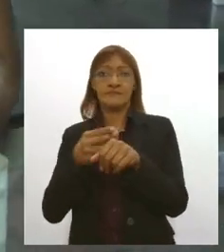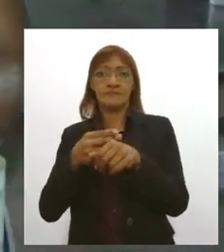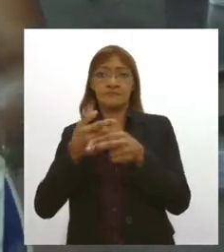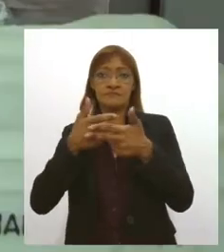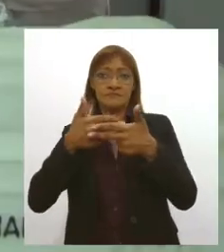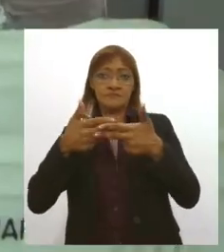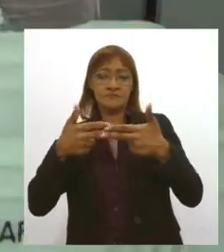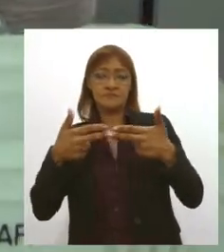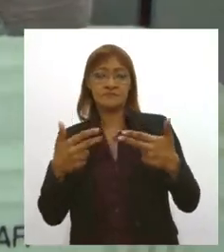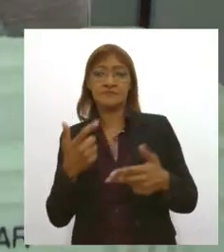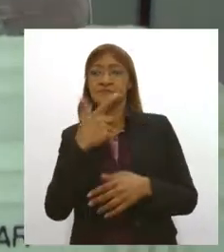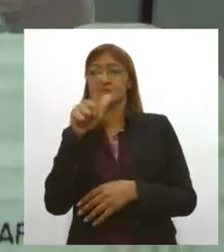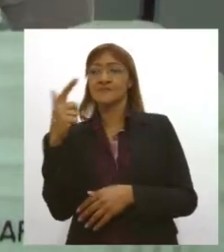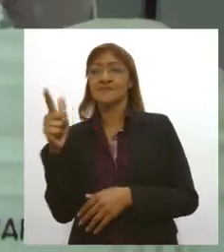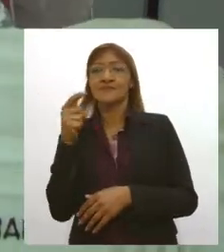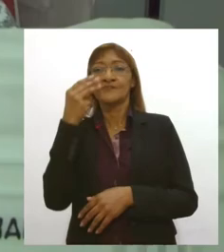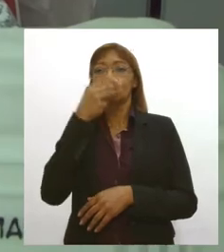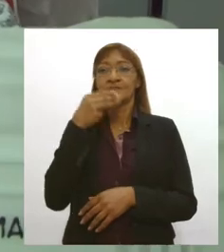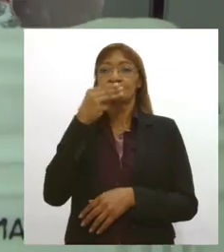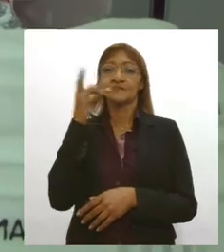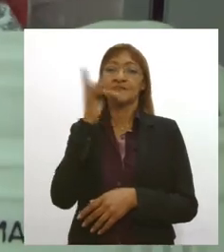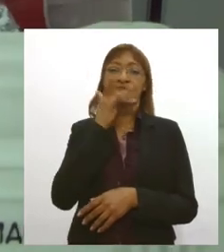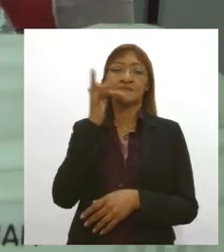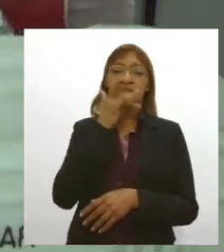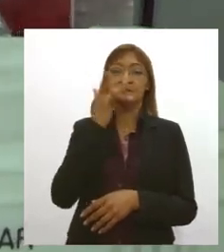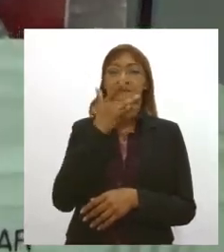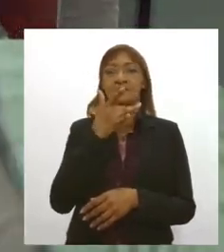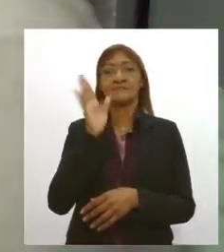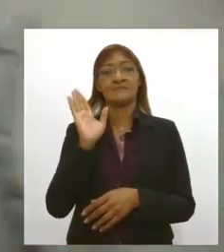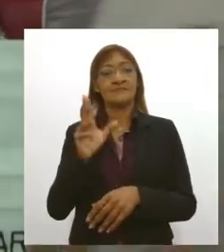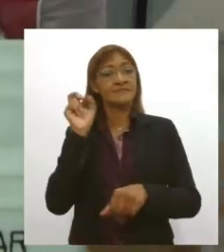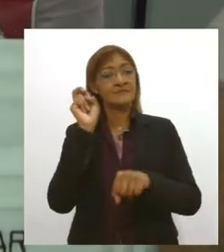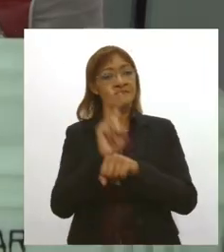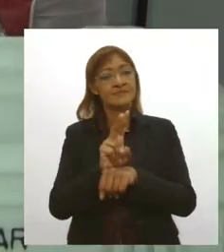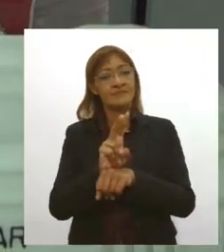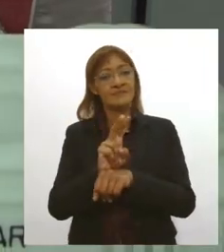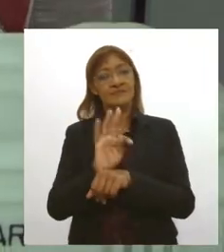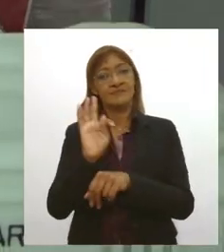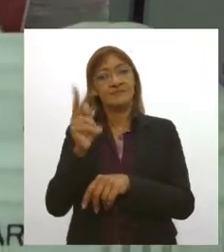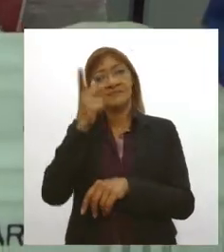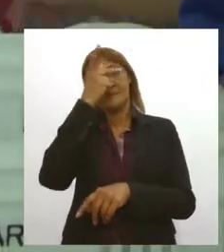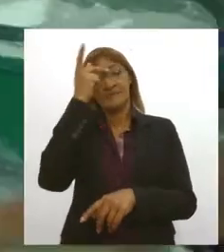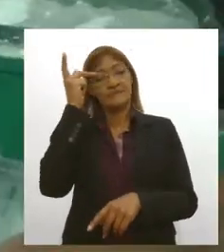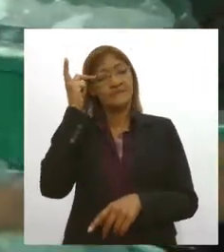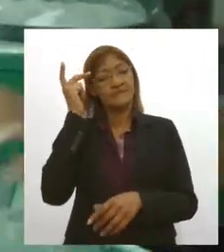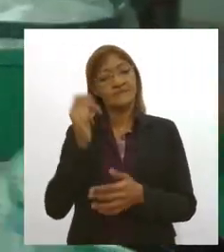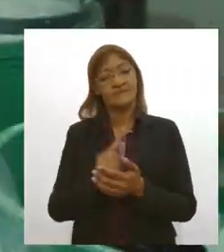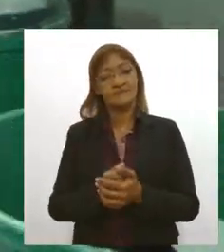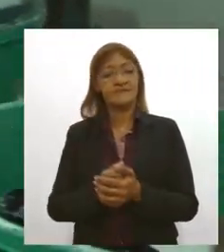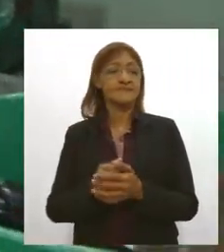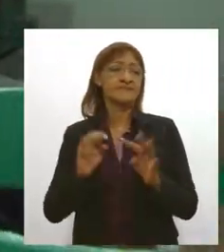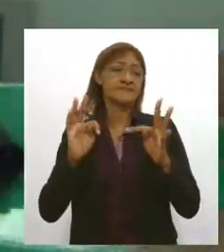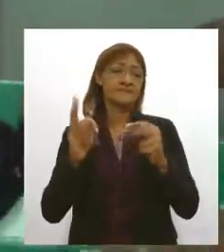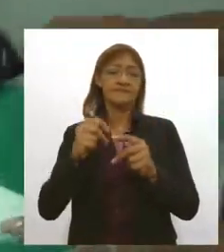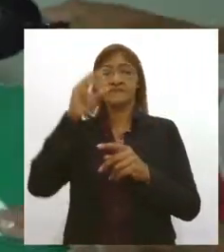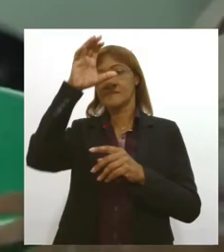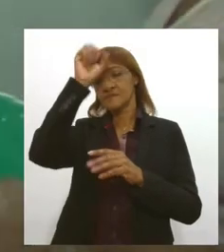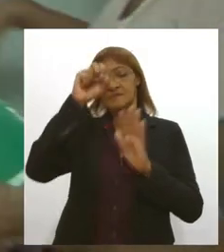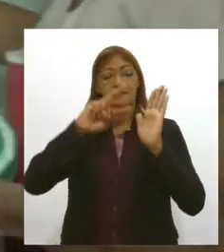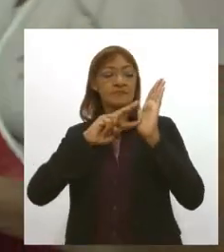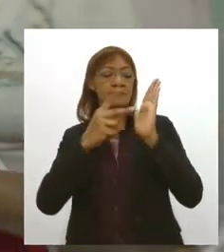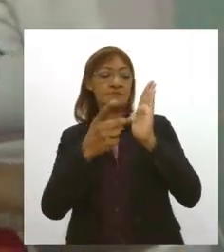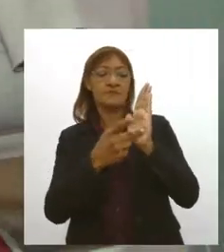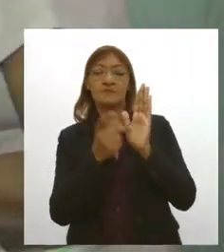delícias gerando mais que emprego a essas pessoas aqui todas aprendem o significado da